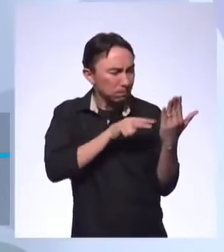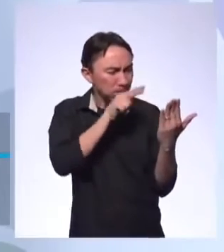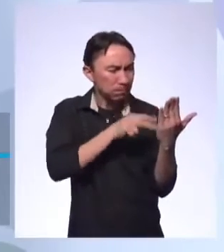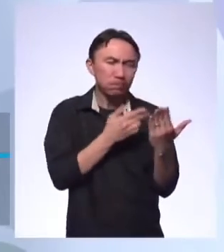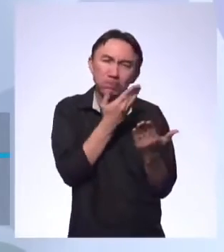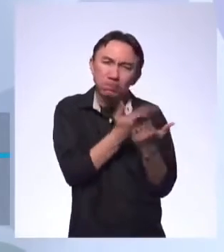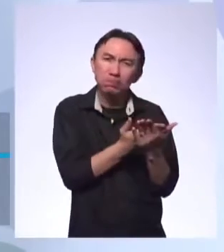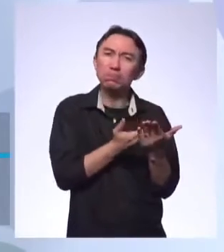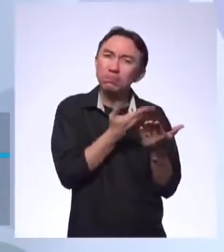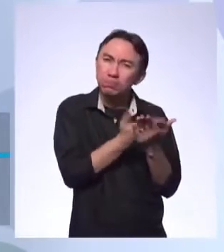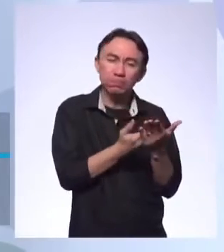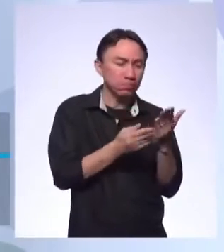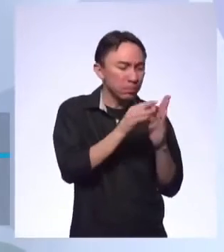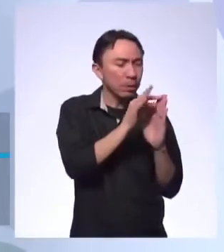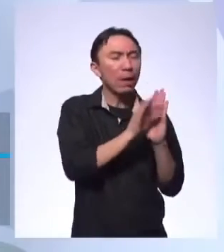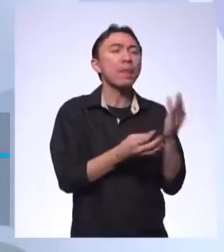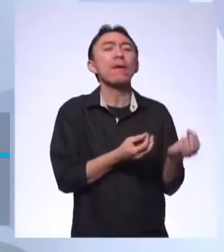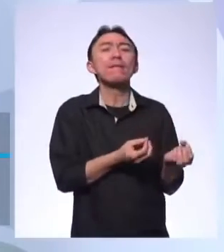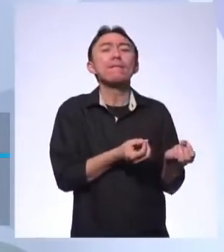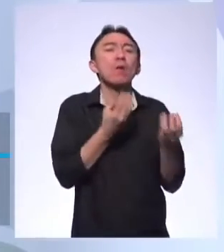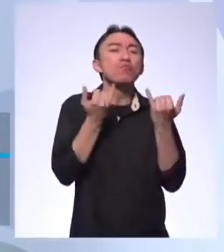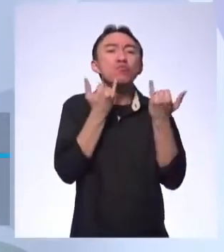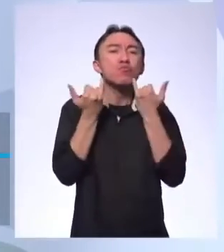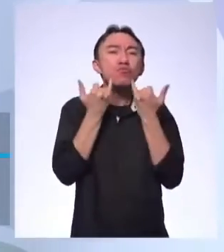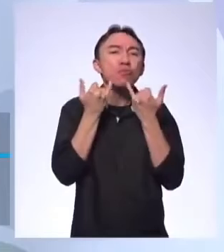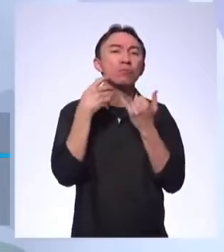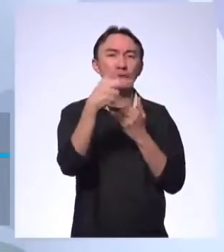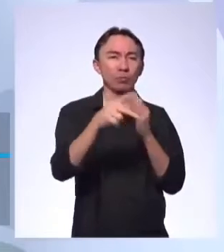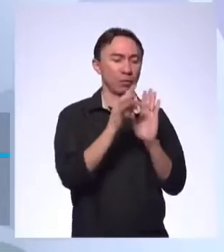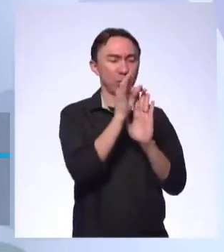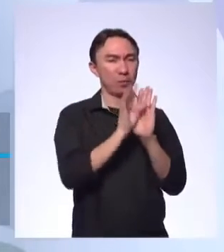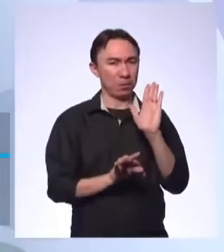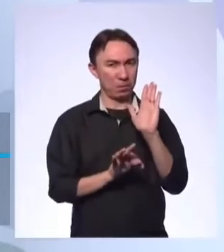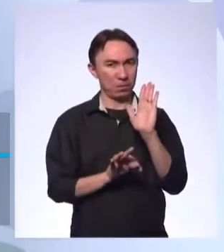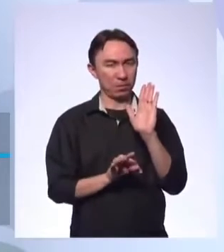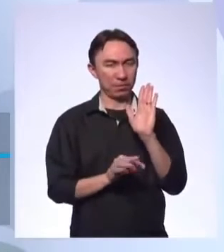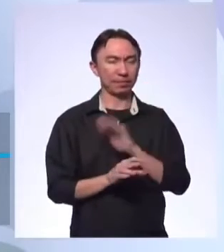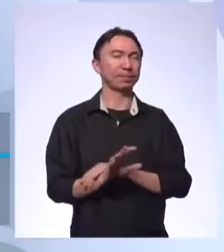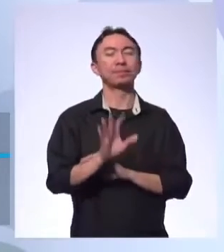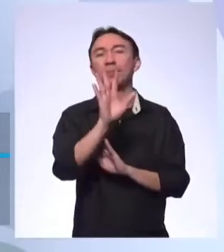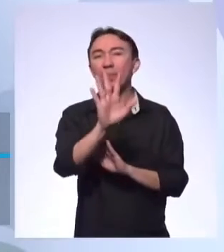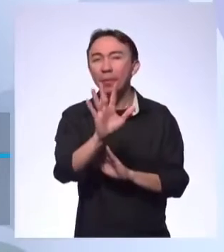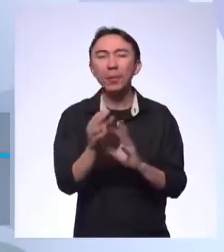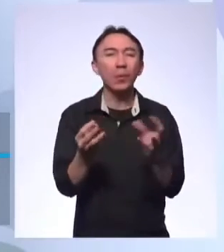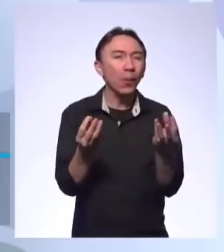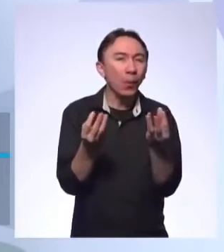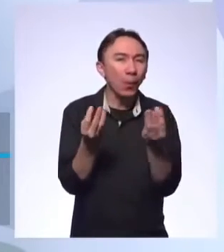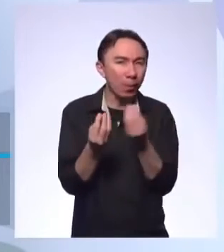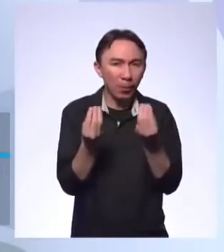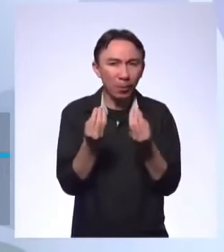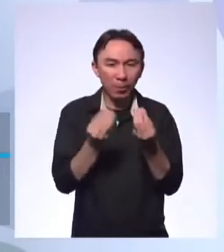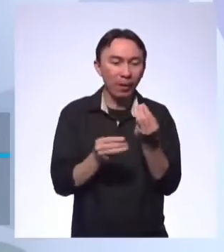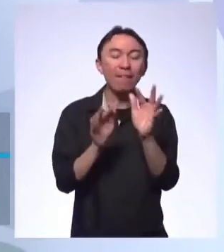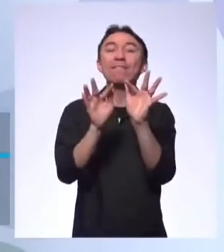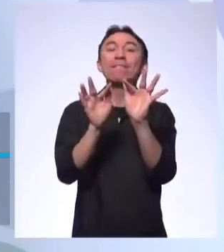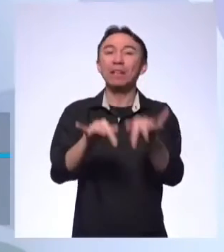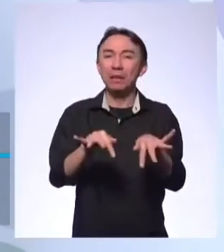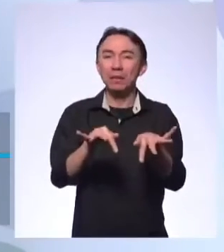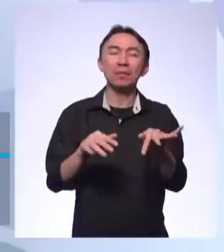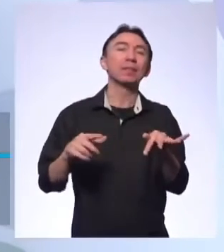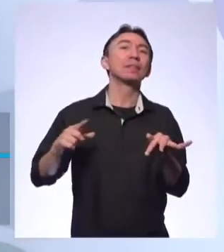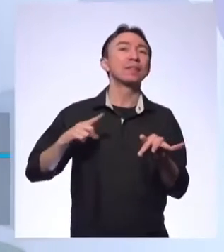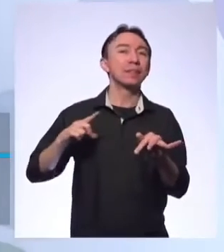texto. Assim como é esse que a gente está lendo. Que a gente já já vai acabar. Agora a gente vai ver como é que ela finalizou. Porque ela foi lá, deu